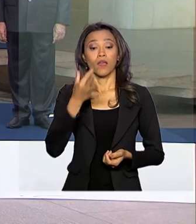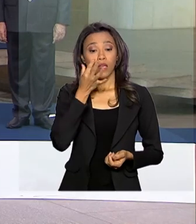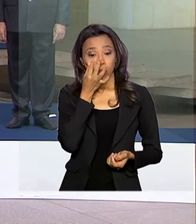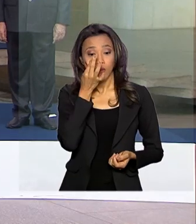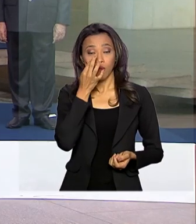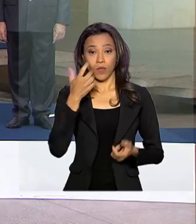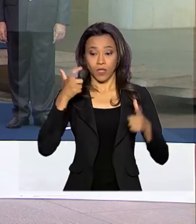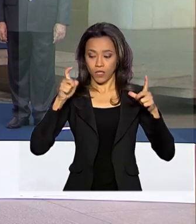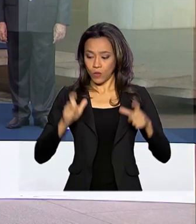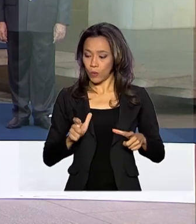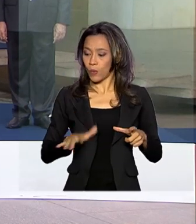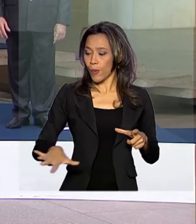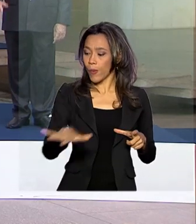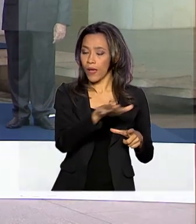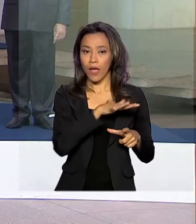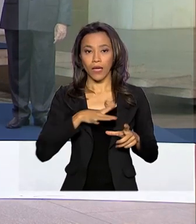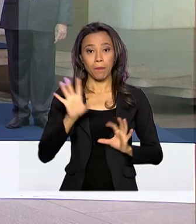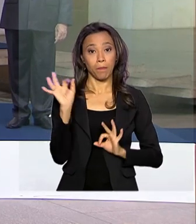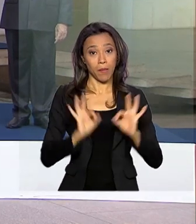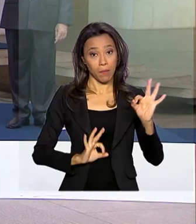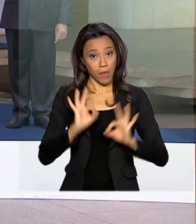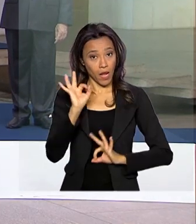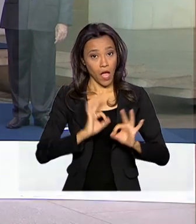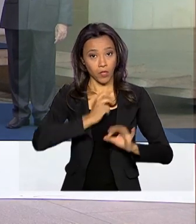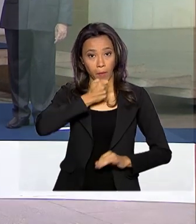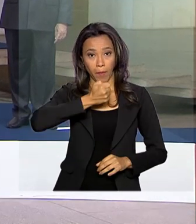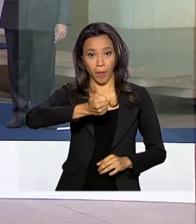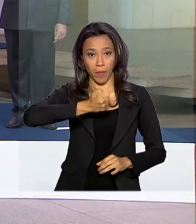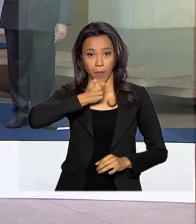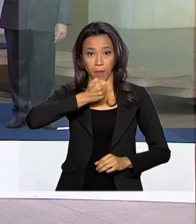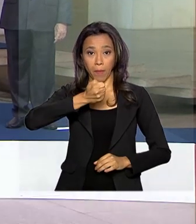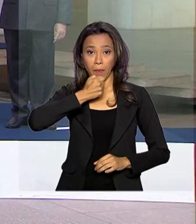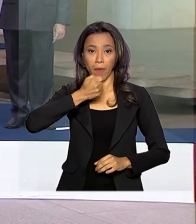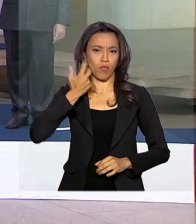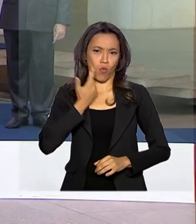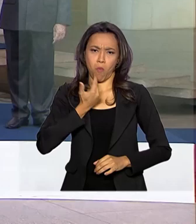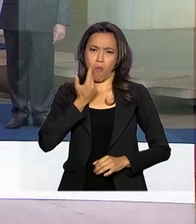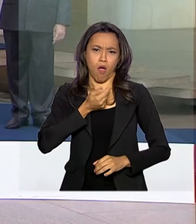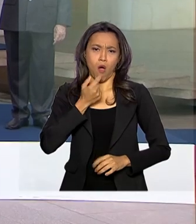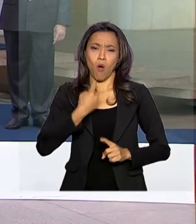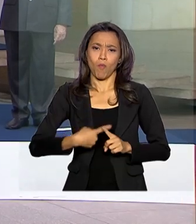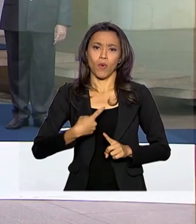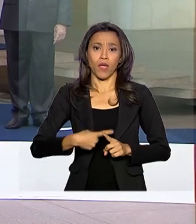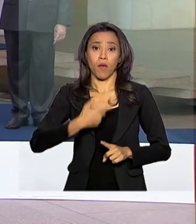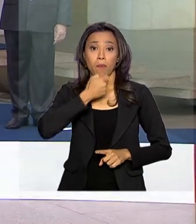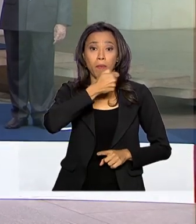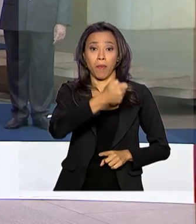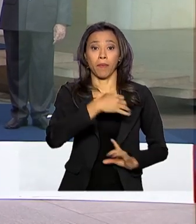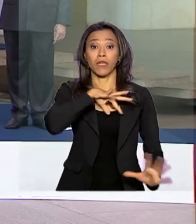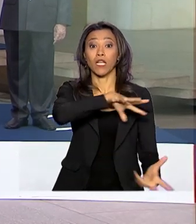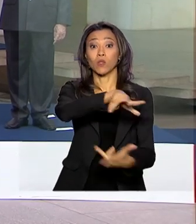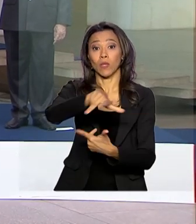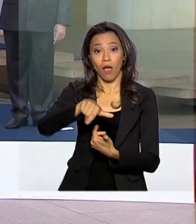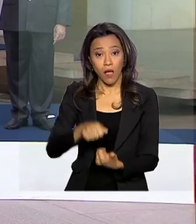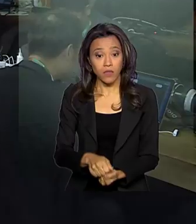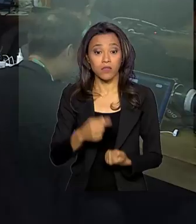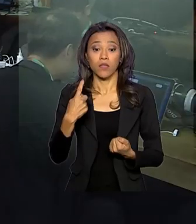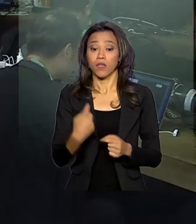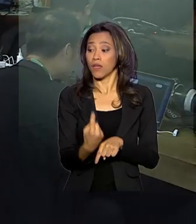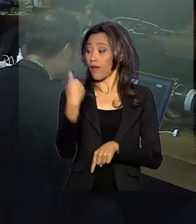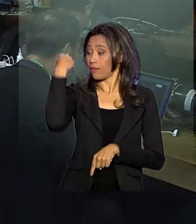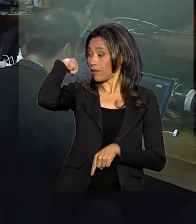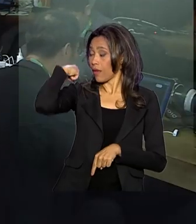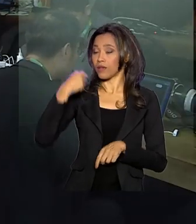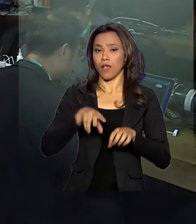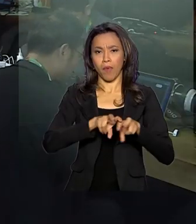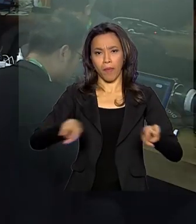de imprensa, que é um local destinado a jornalistas, é comum em coberturas internacionais, e essa movimentação que vocês veem aqui atrás de mim é de jornalistas